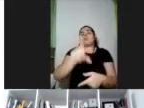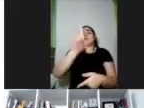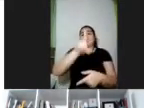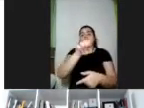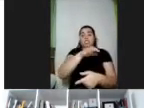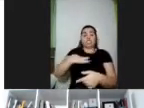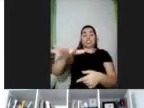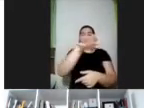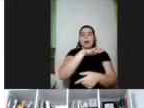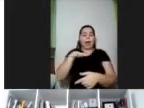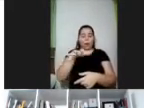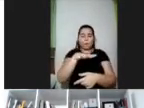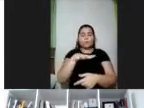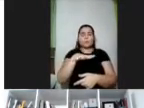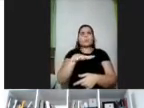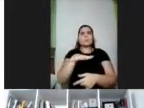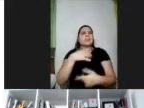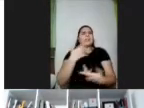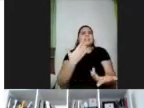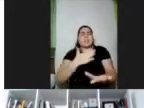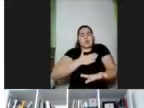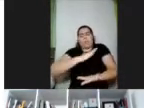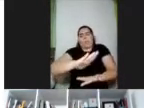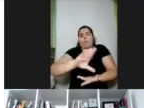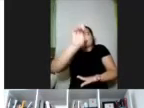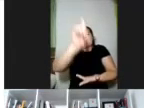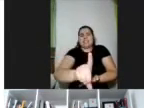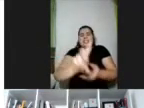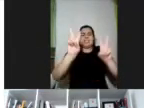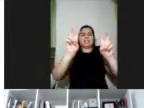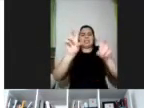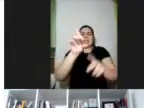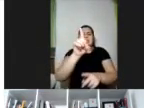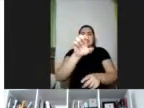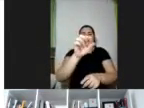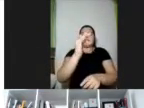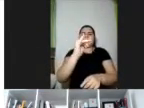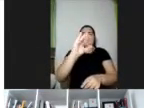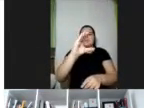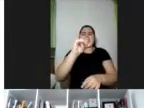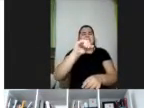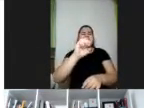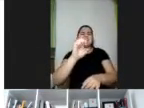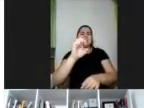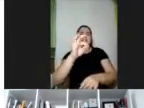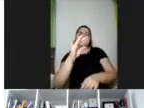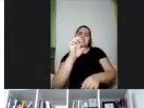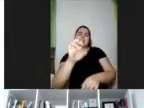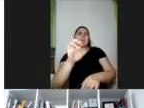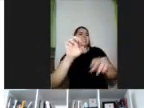e que a gente não gosta de utilizar deficiente porque, na verdade, você